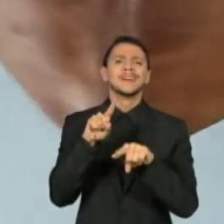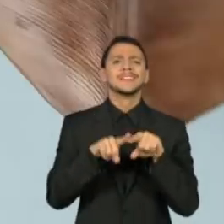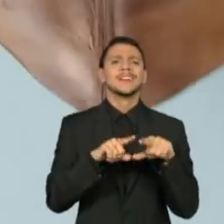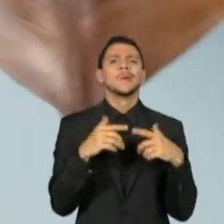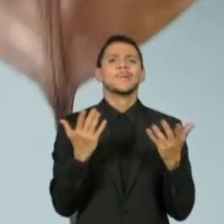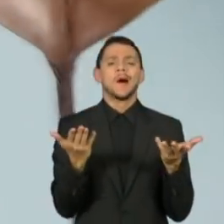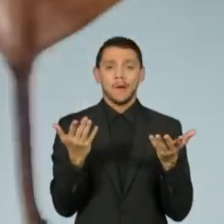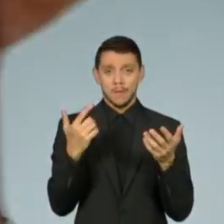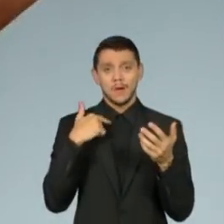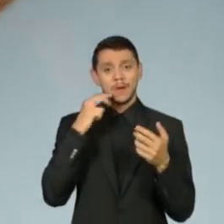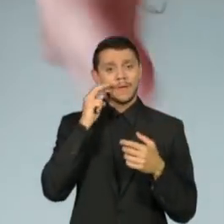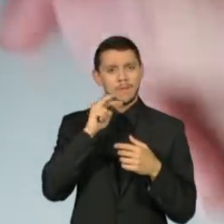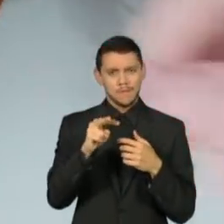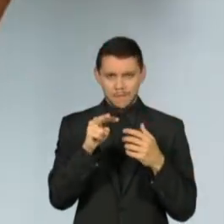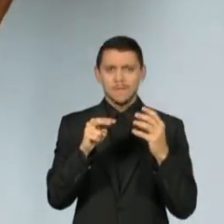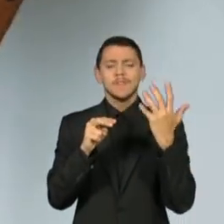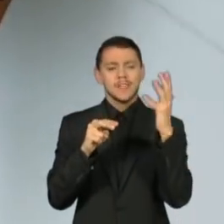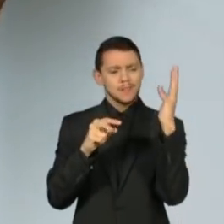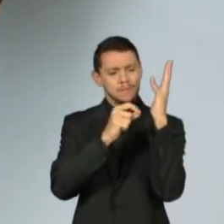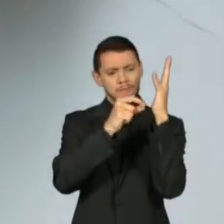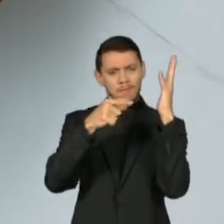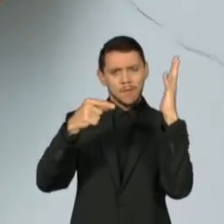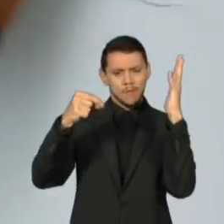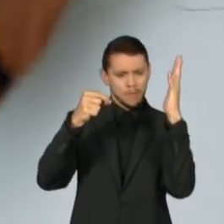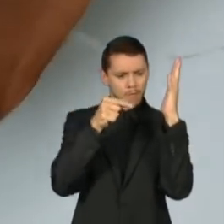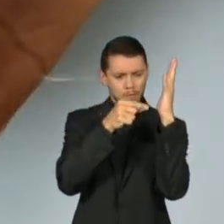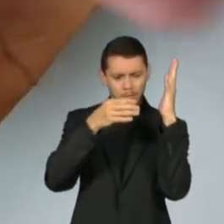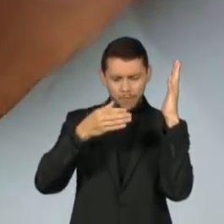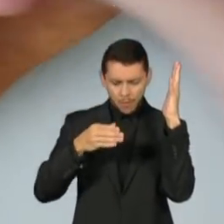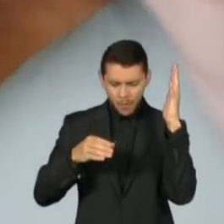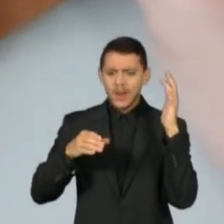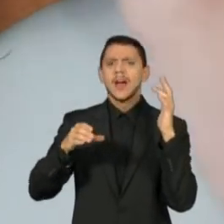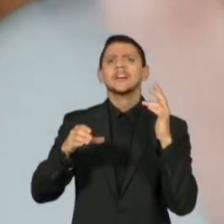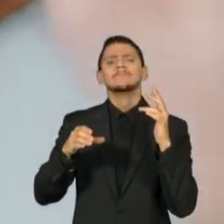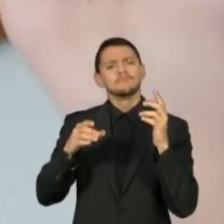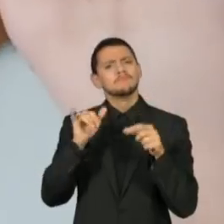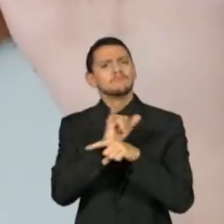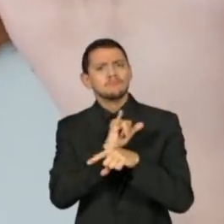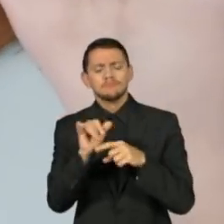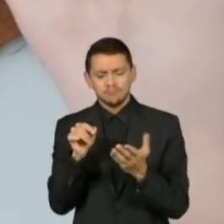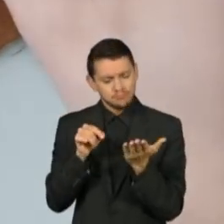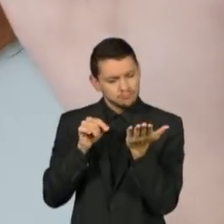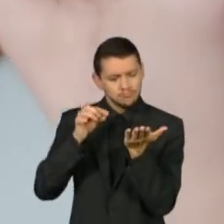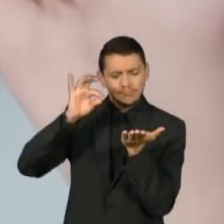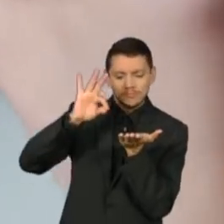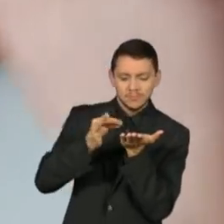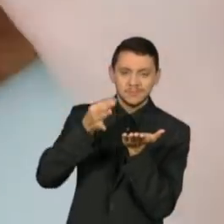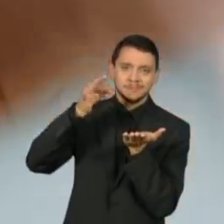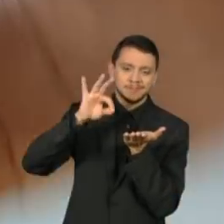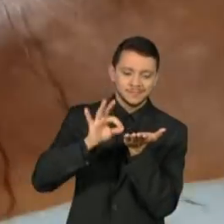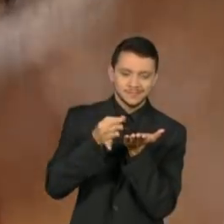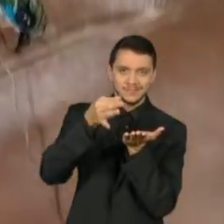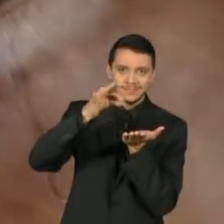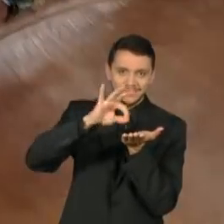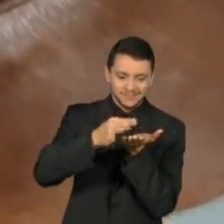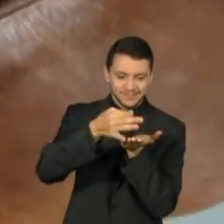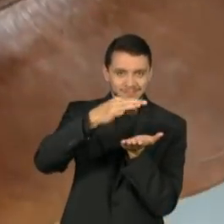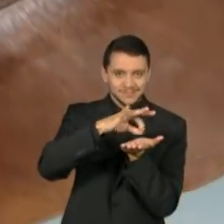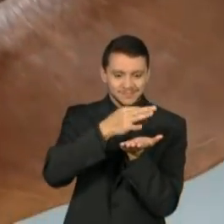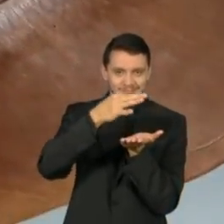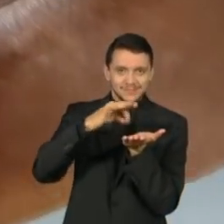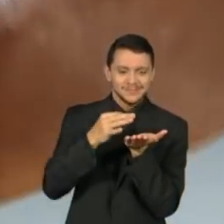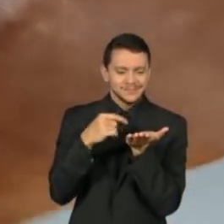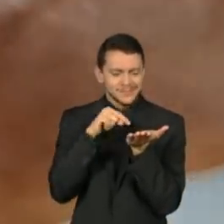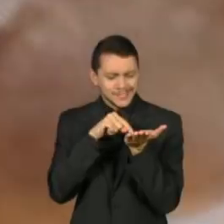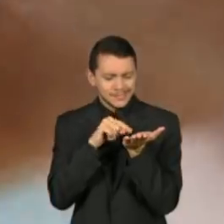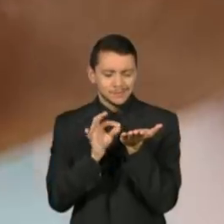folhas secas foi o suporte que deu ali para começar a aprender a fazer esses pontos, começar a unir uma folhinha com